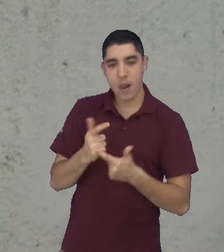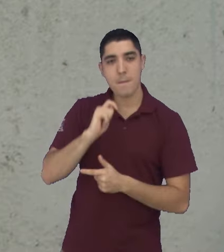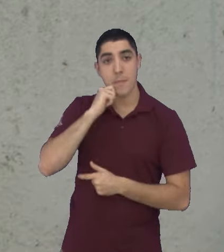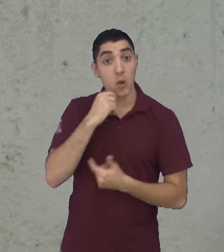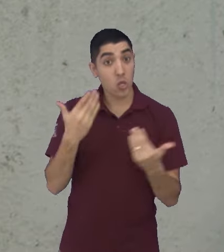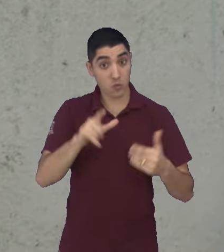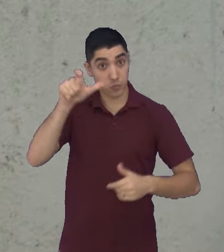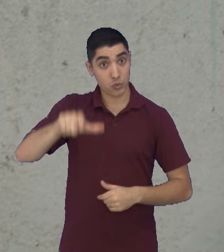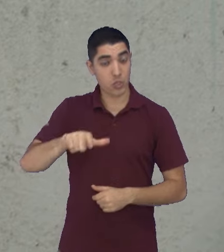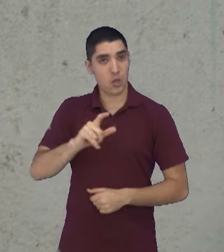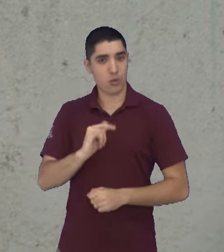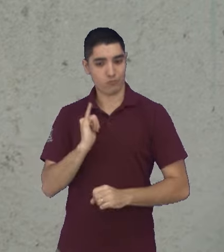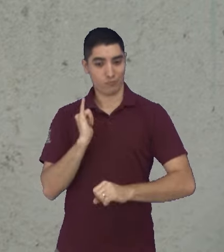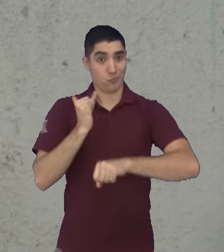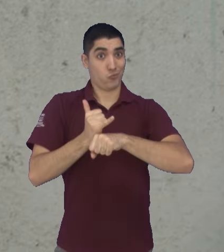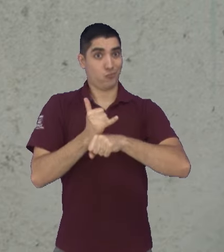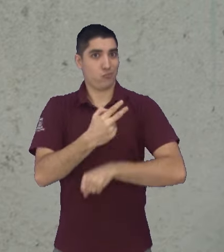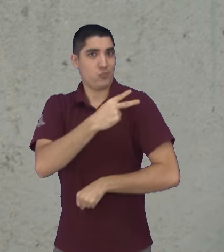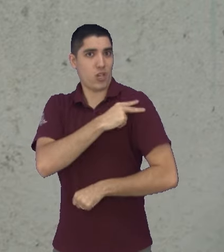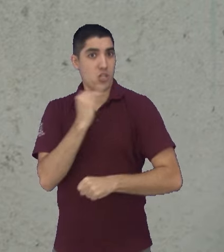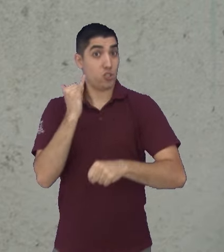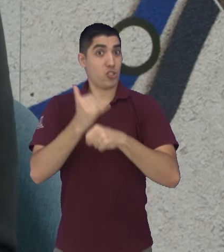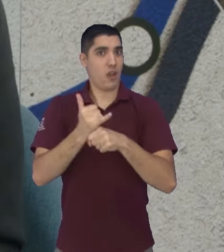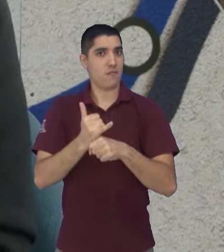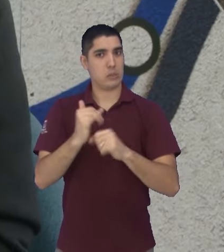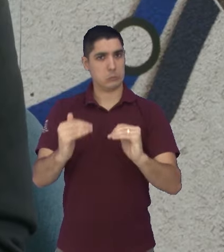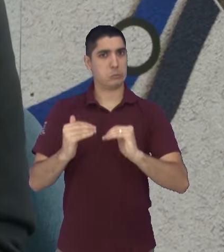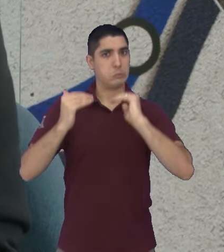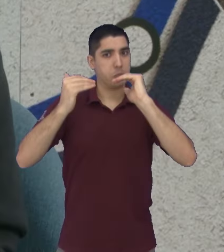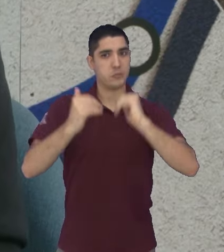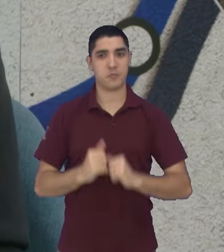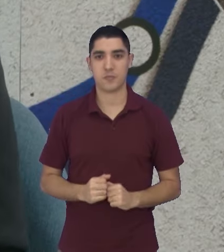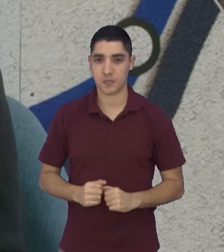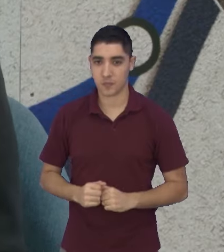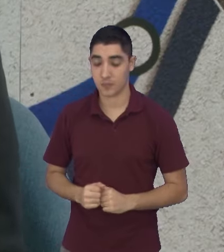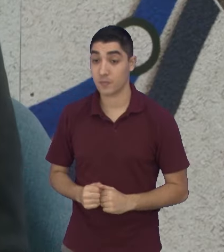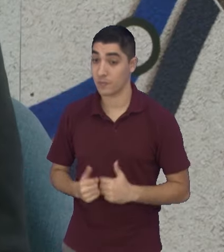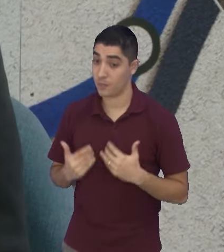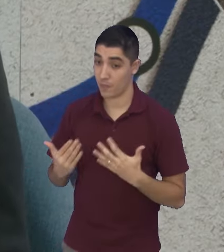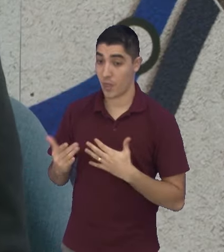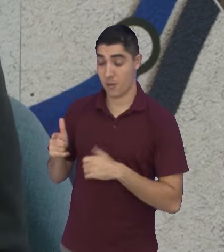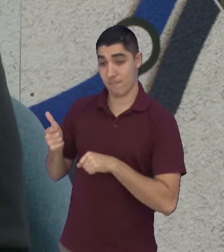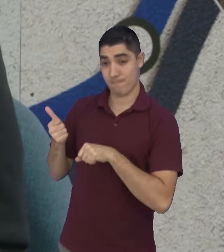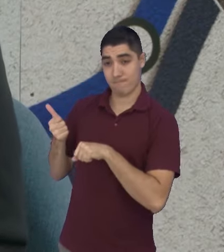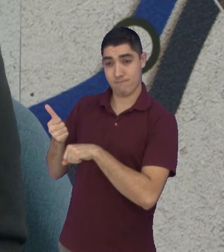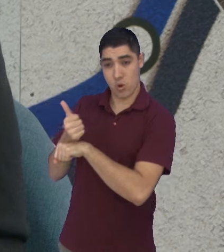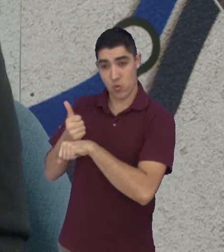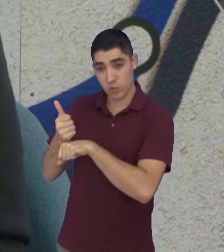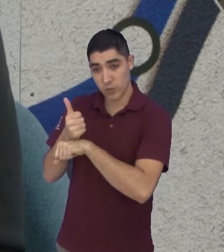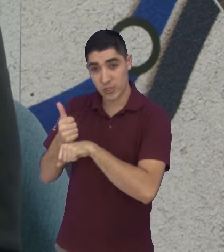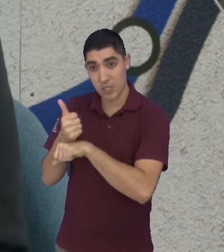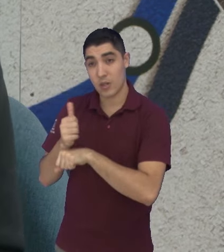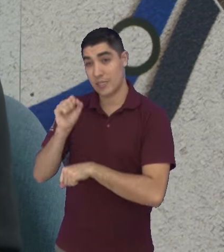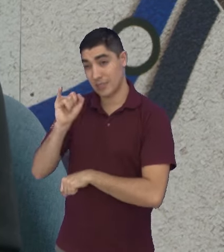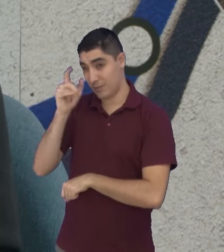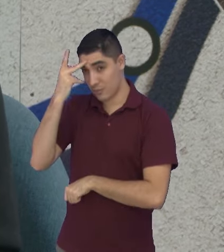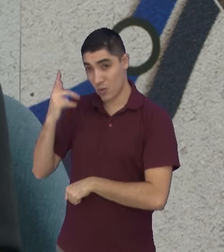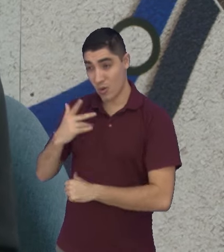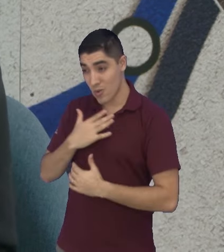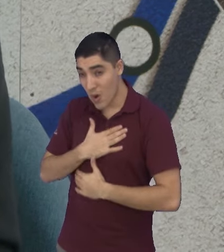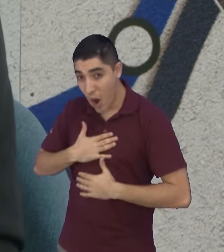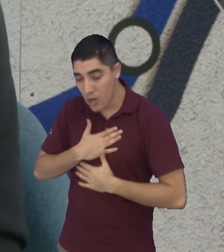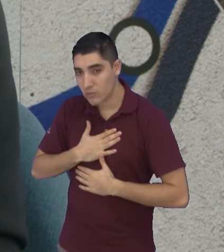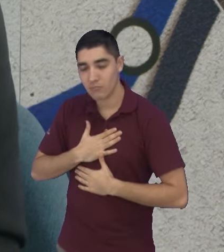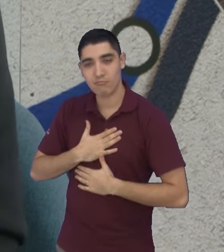padeiro, né? E um dos melhores aí do Brasil. Me conta. É uma profissão que quem gosta se apaixona de primeira.